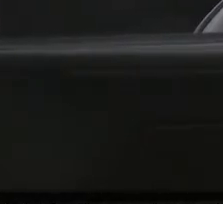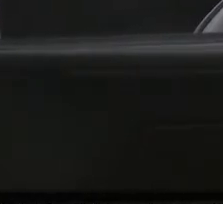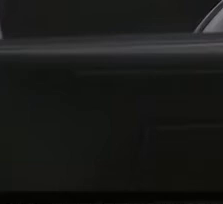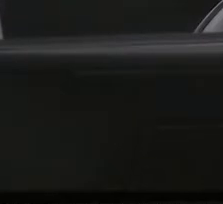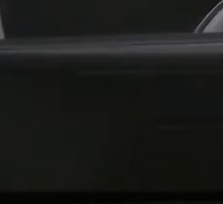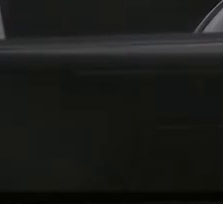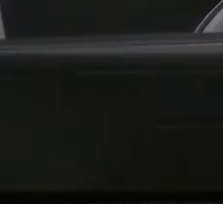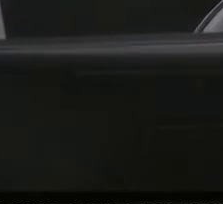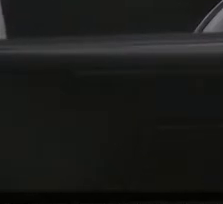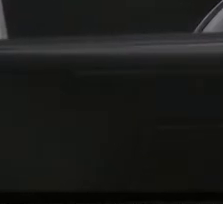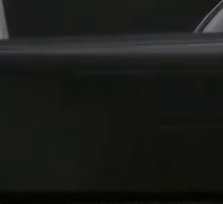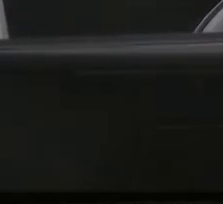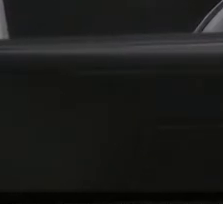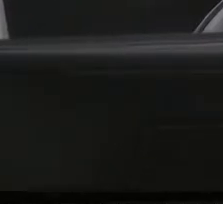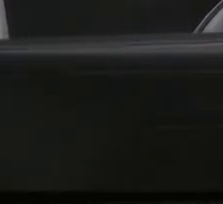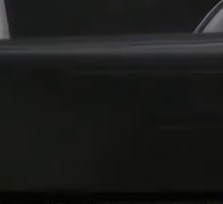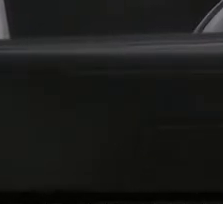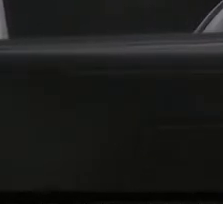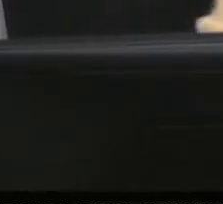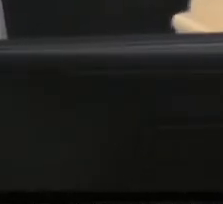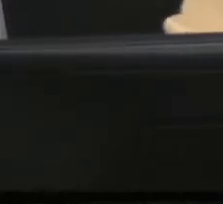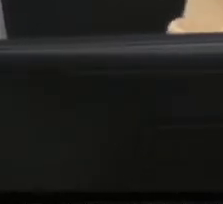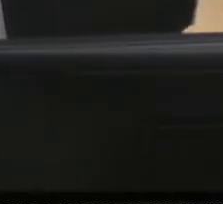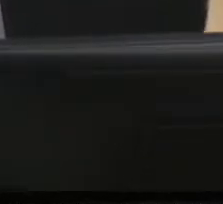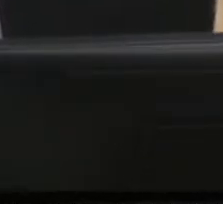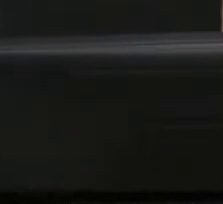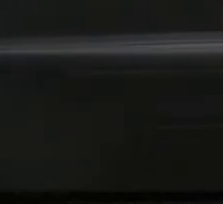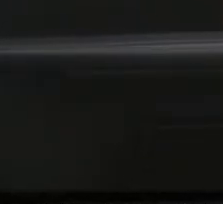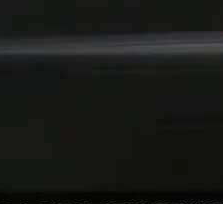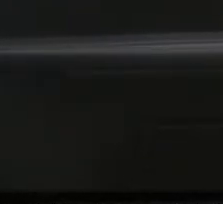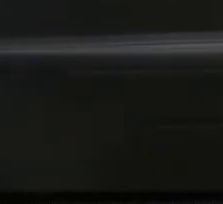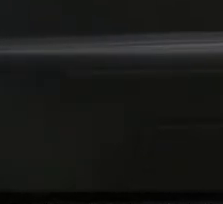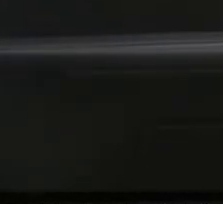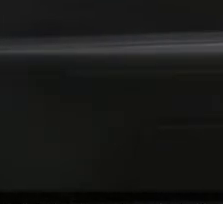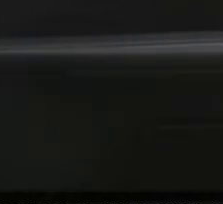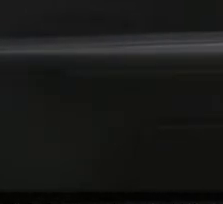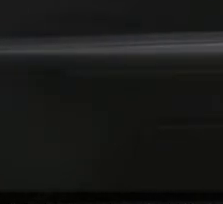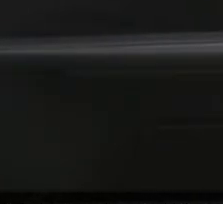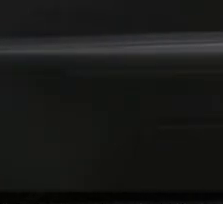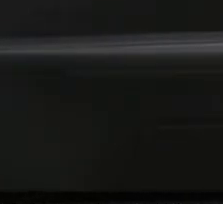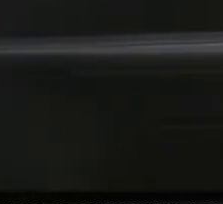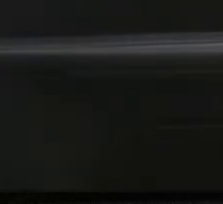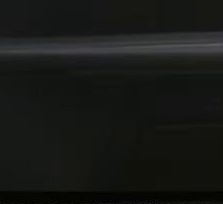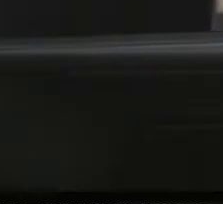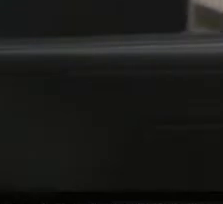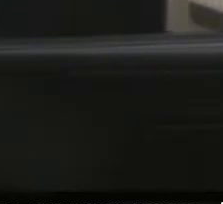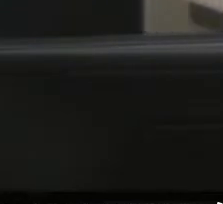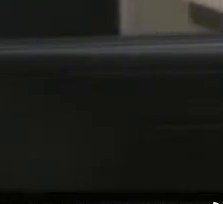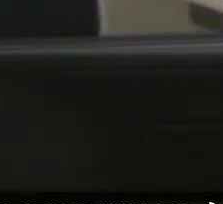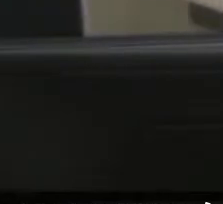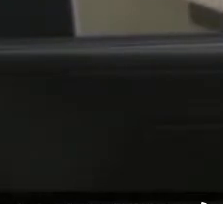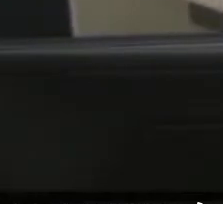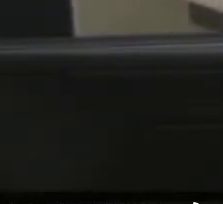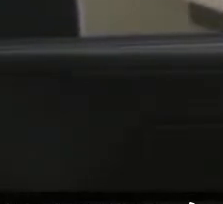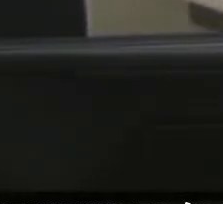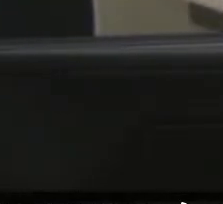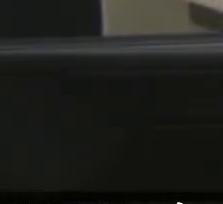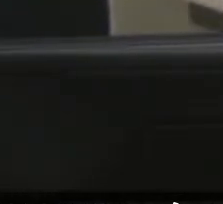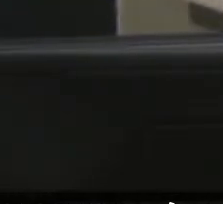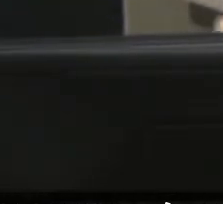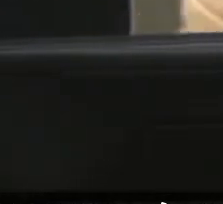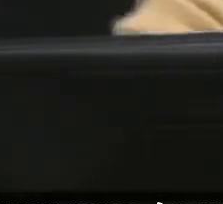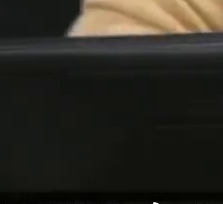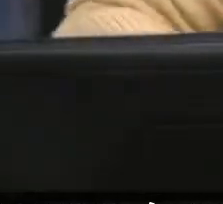acolhida para essas mulheres. Então, queria aqui convidar para a sua apresentação e também já pode